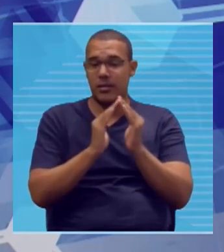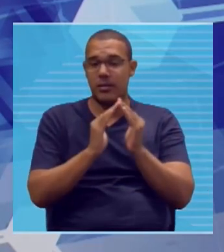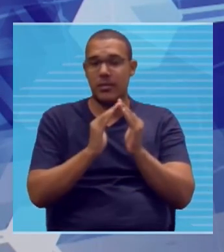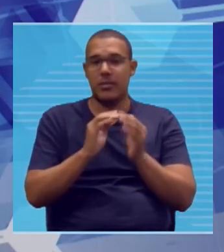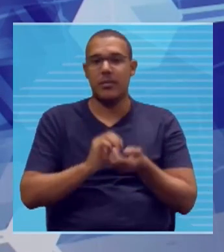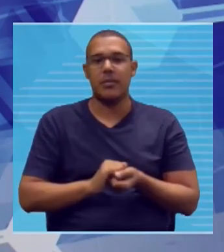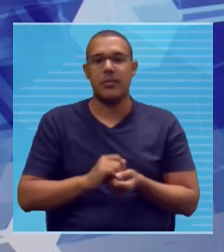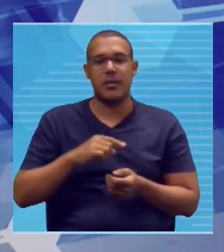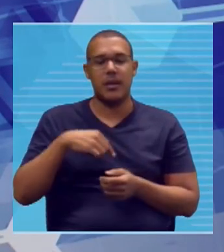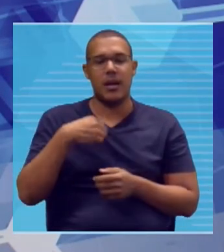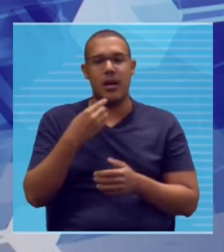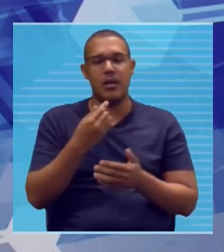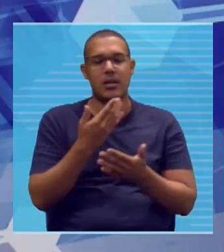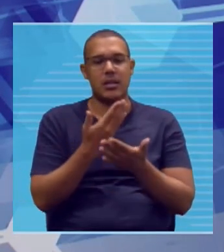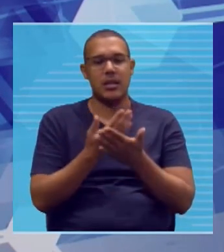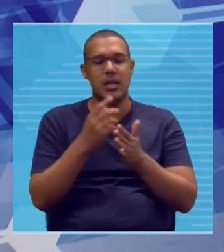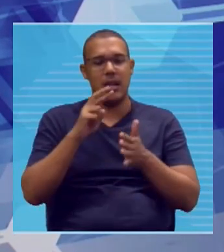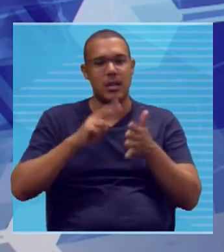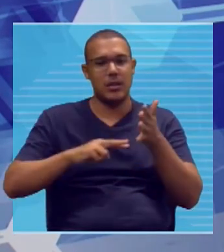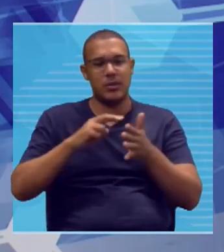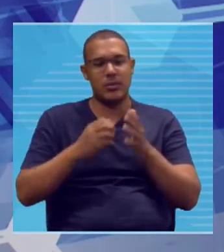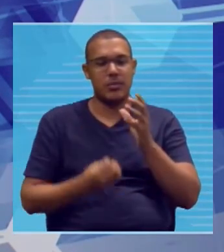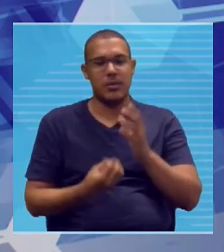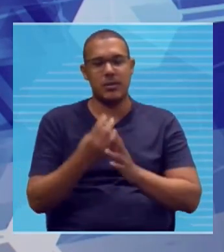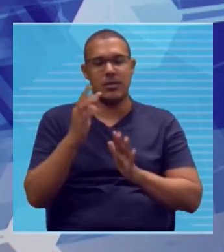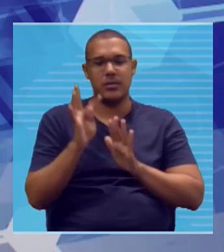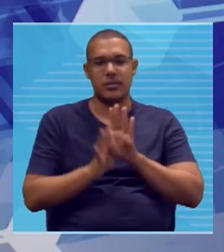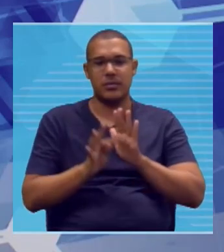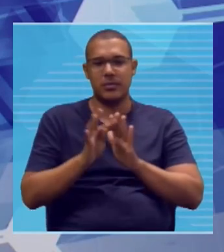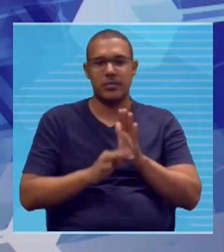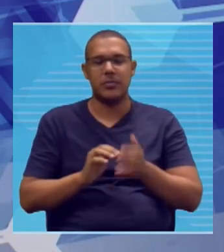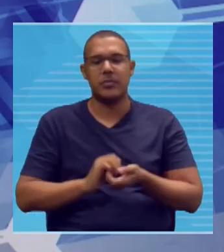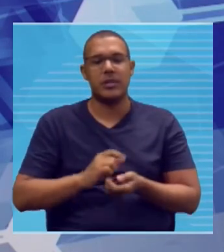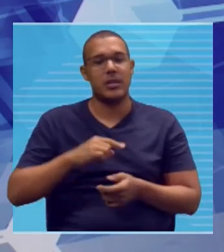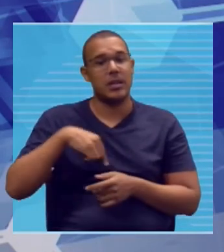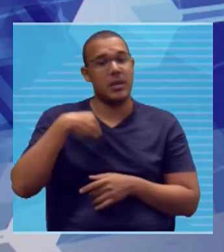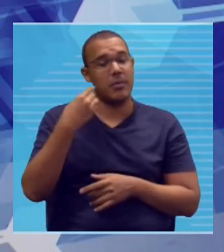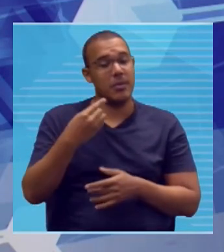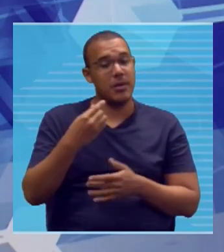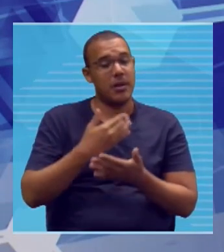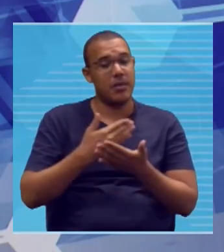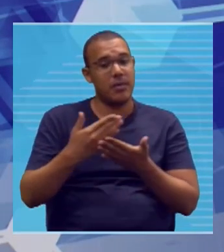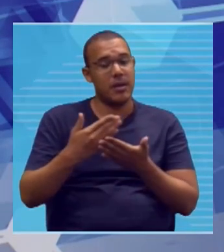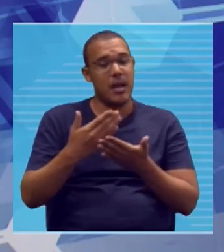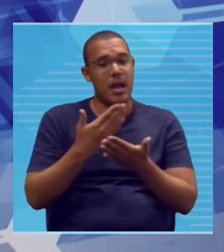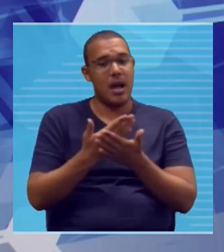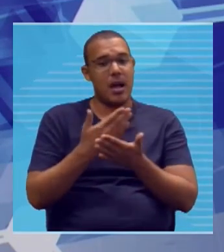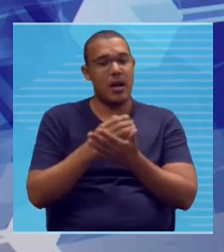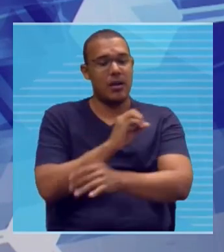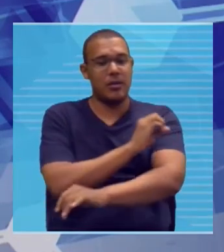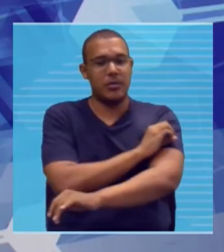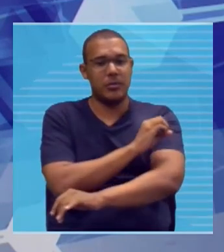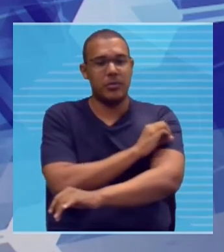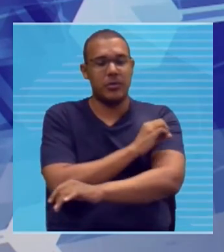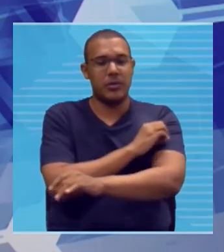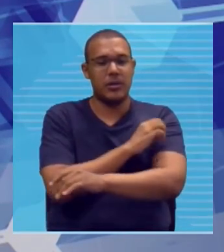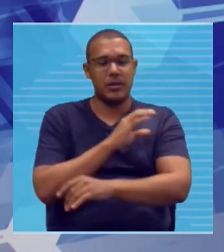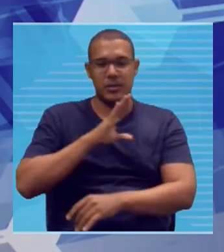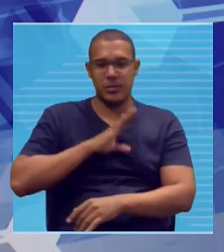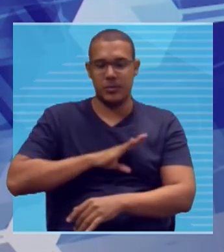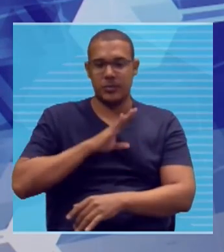de leitura e produção textual, neném. Daqui a pouco nós vamos para a nossa aulinha de oficina de língua